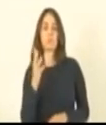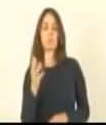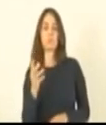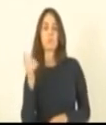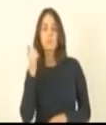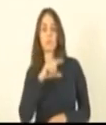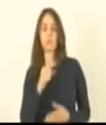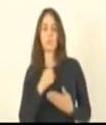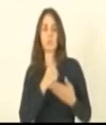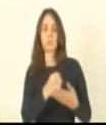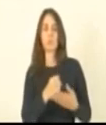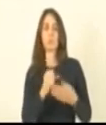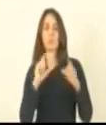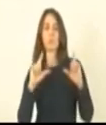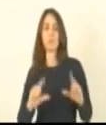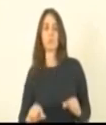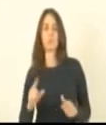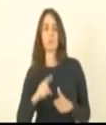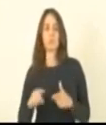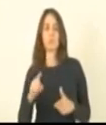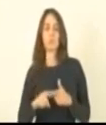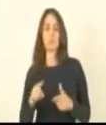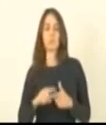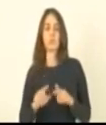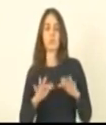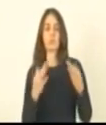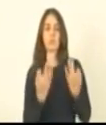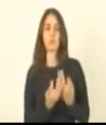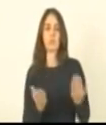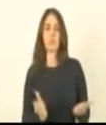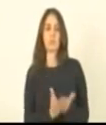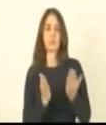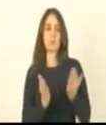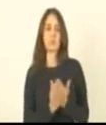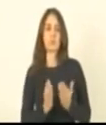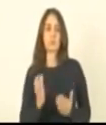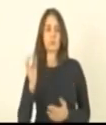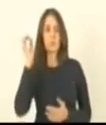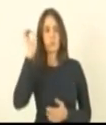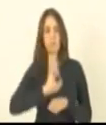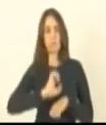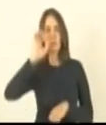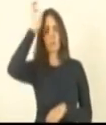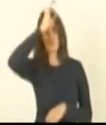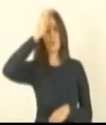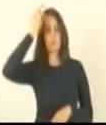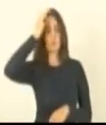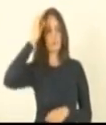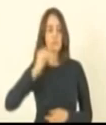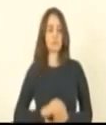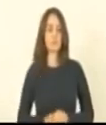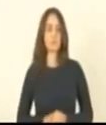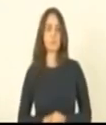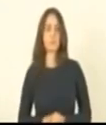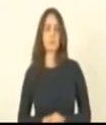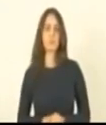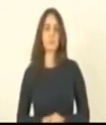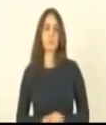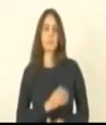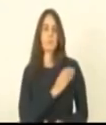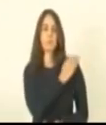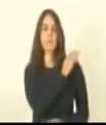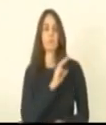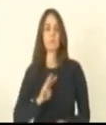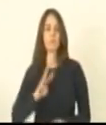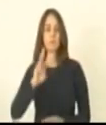contribua para minorar o sofrimento das famílias mais pobres de nosso Estado deputado coronel Wellington